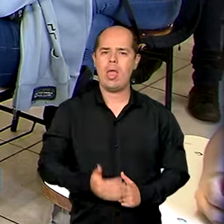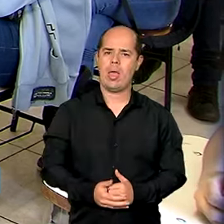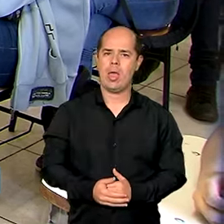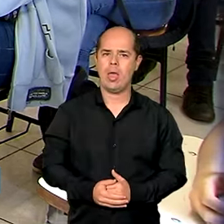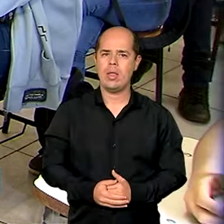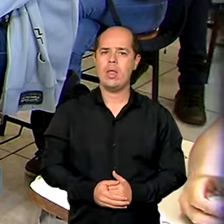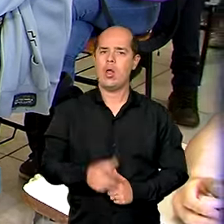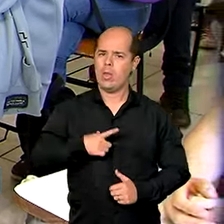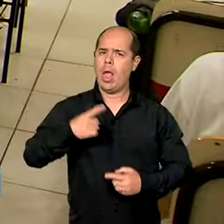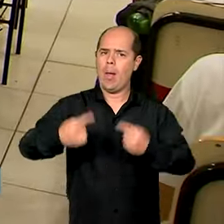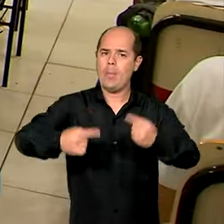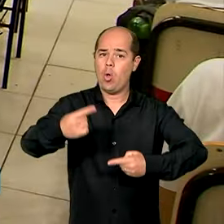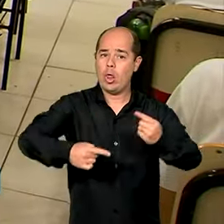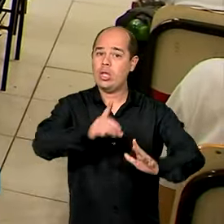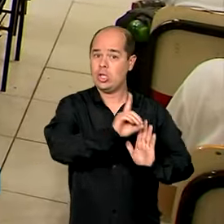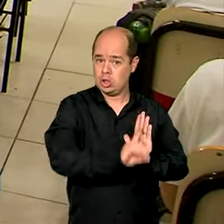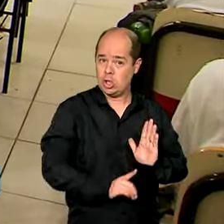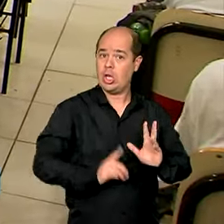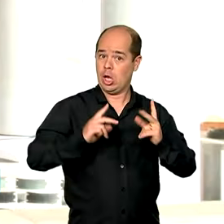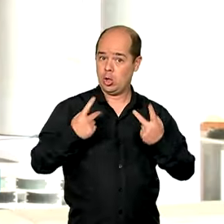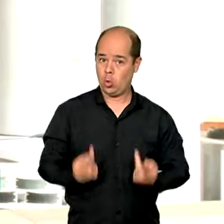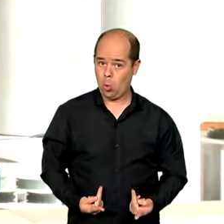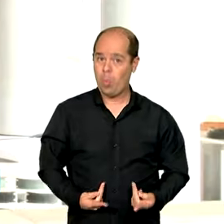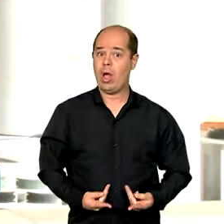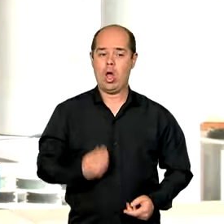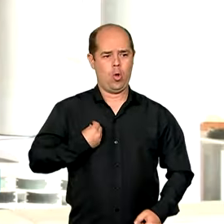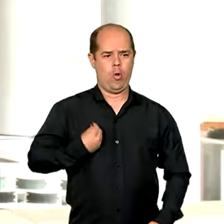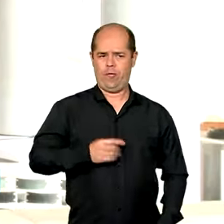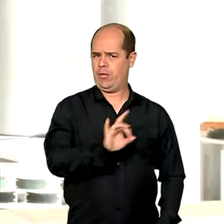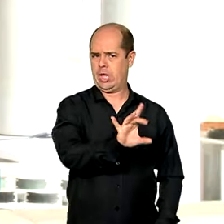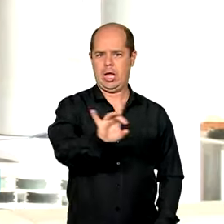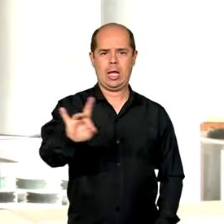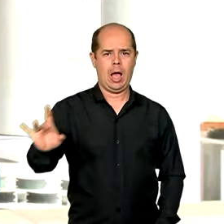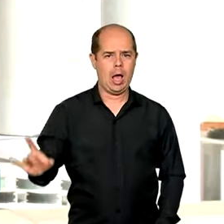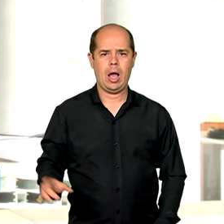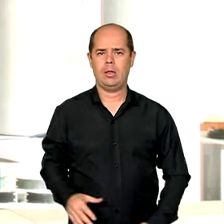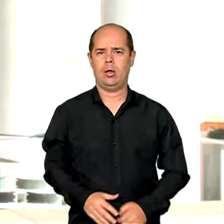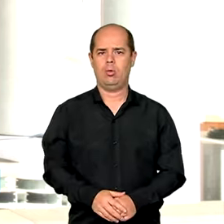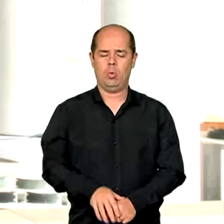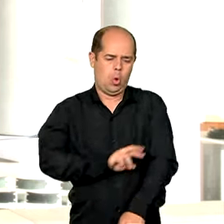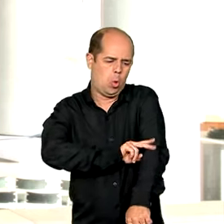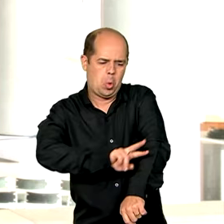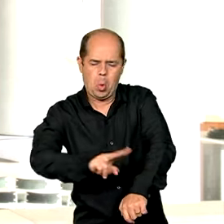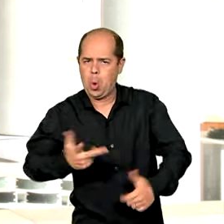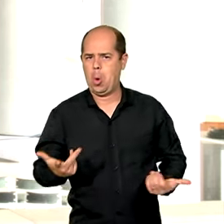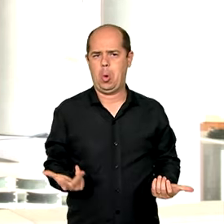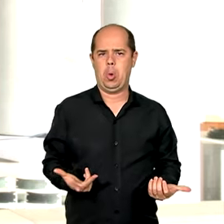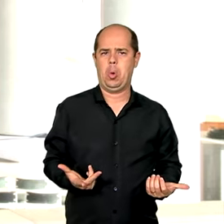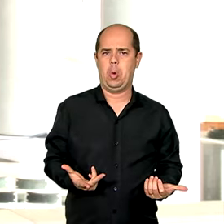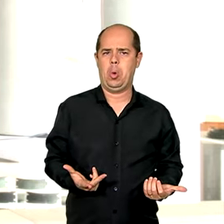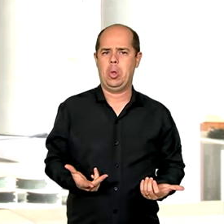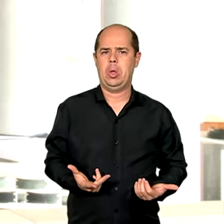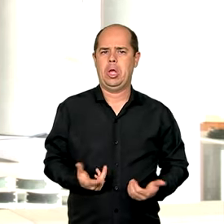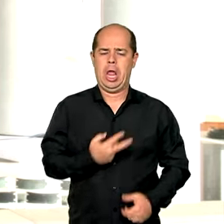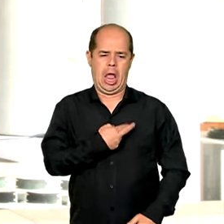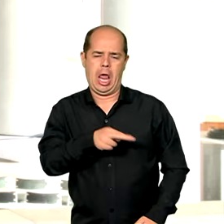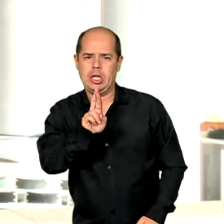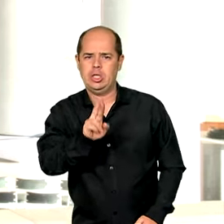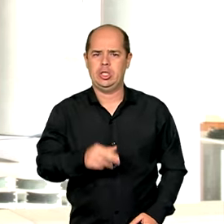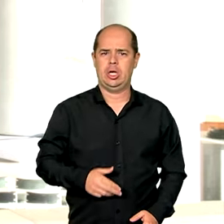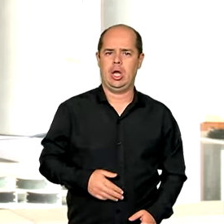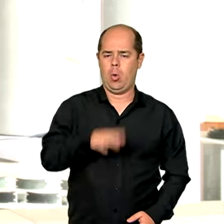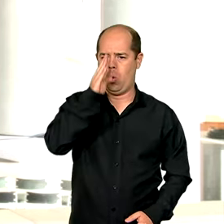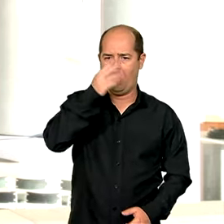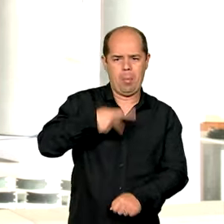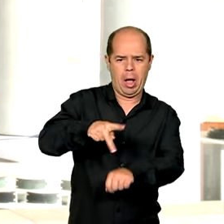direitos humanos estão diariamente na vida do cidadão. Independente de raça, sexo, religião, nacionalidade ou qualquer outra